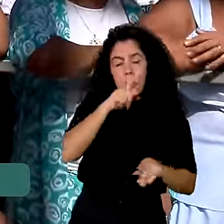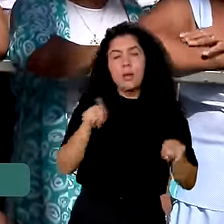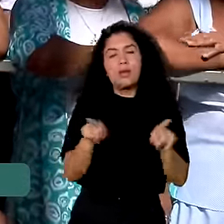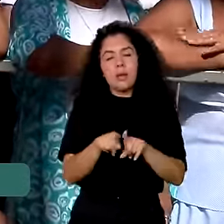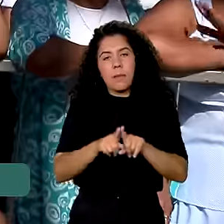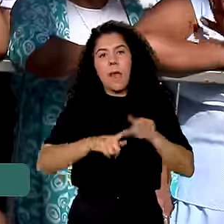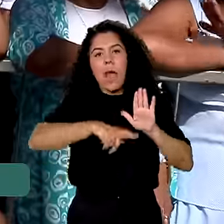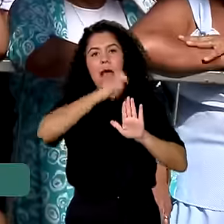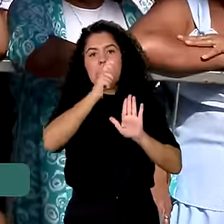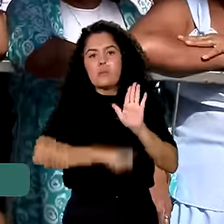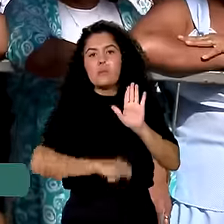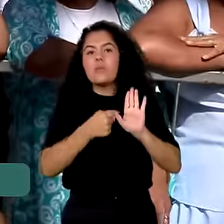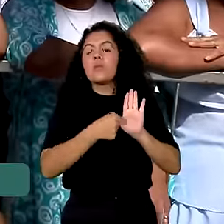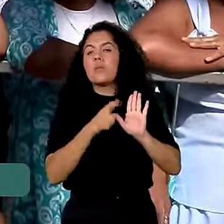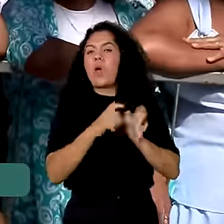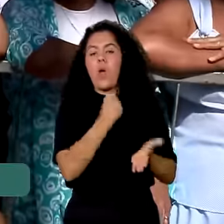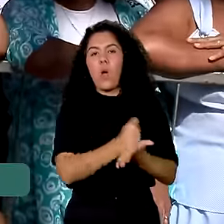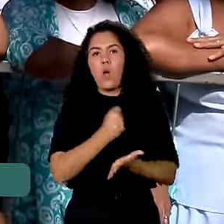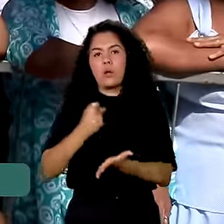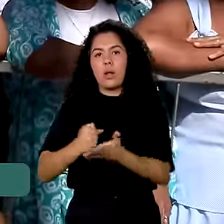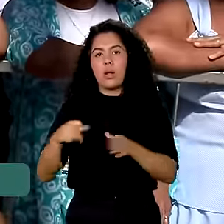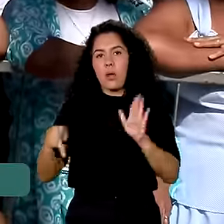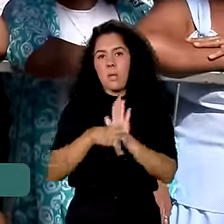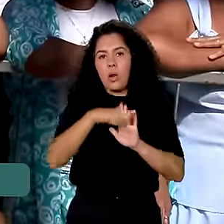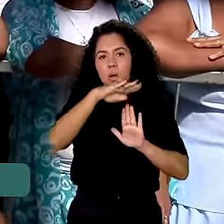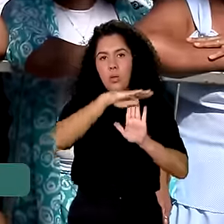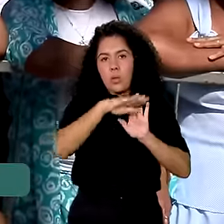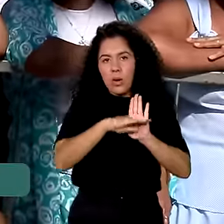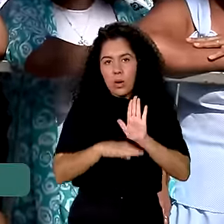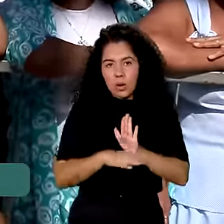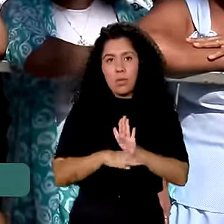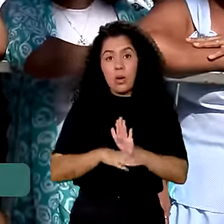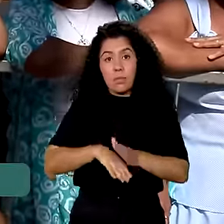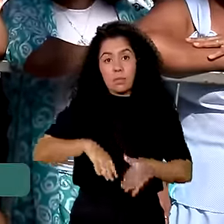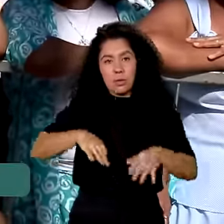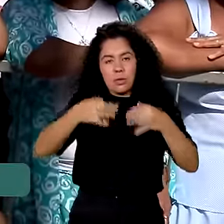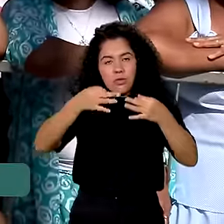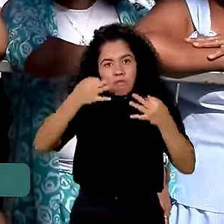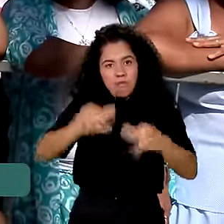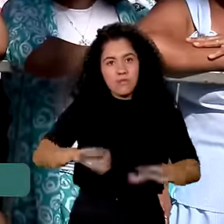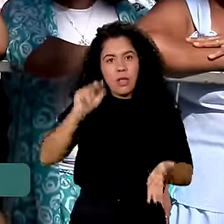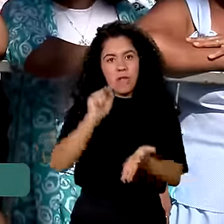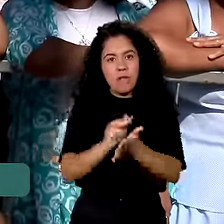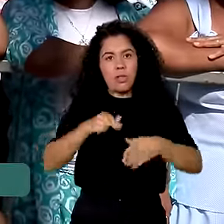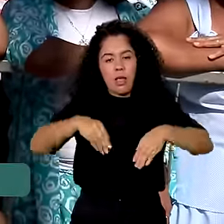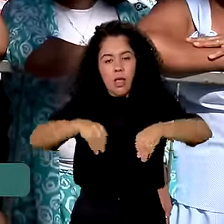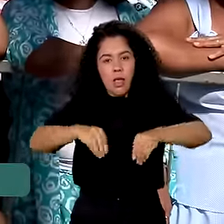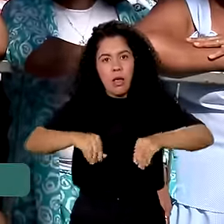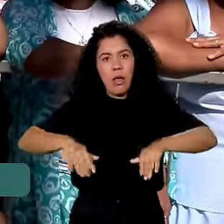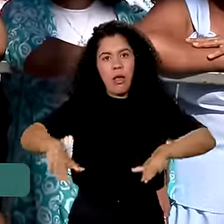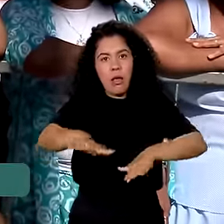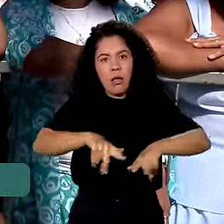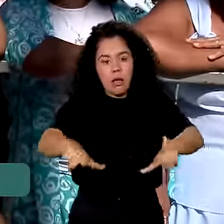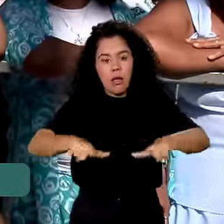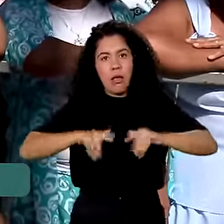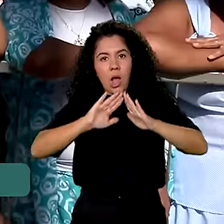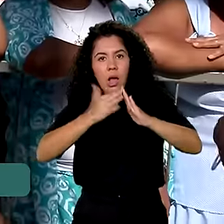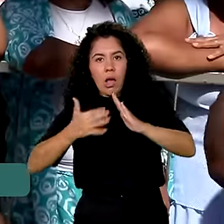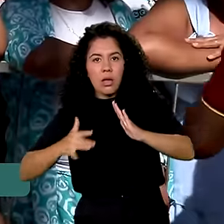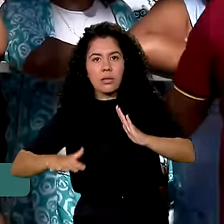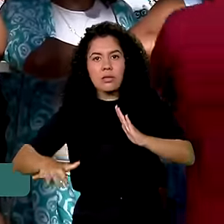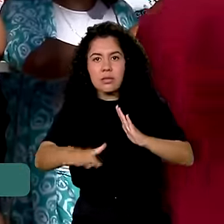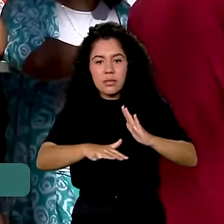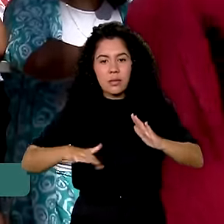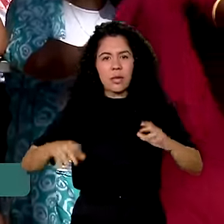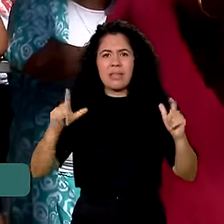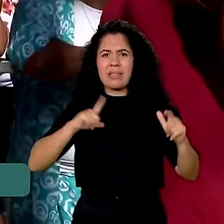assinatura de contrato do programa de regularização fundiária na periferia. E olha, aqui em Salvador o público só aumenta no